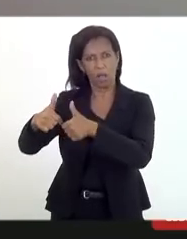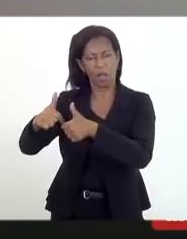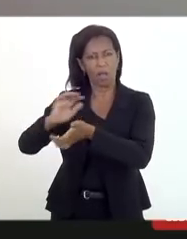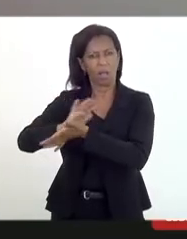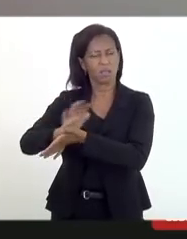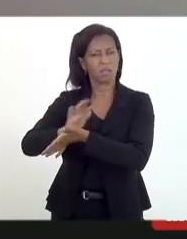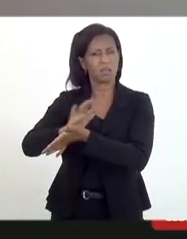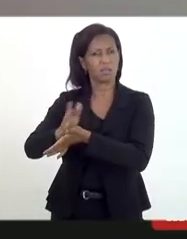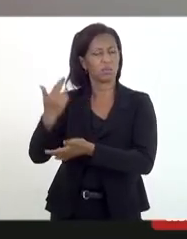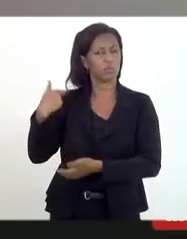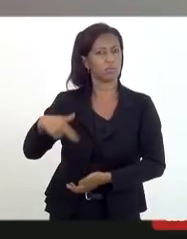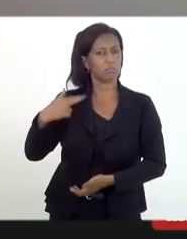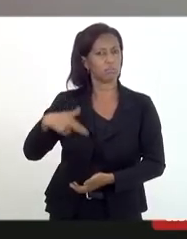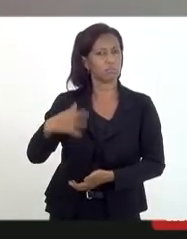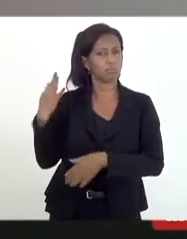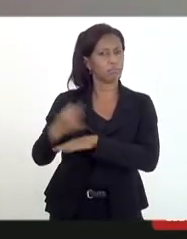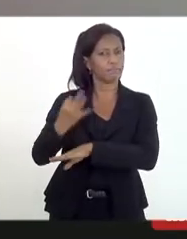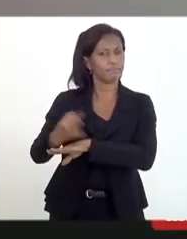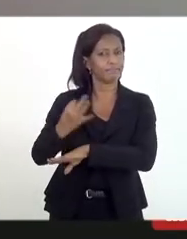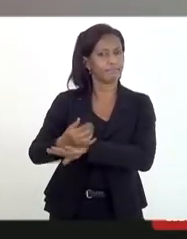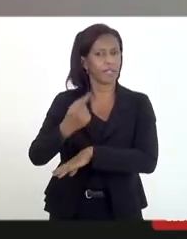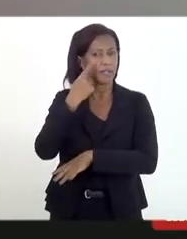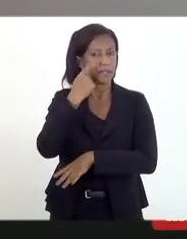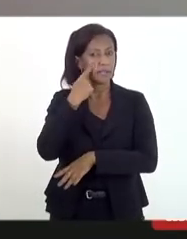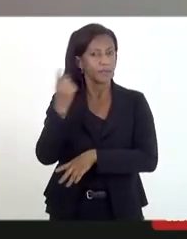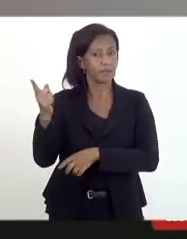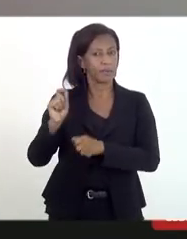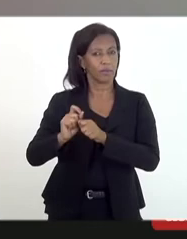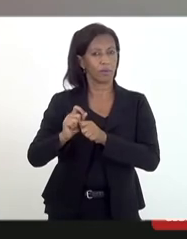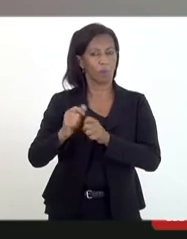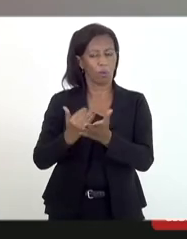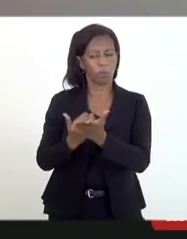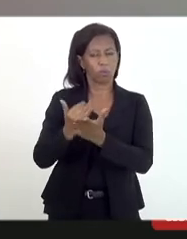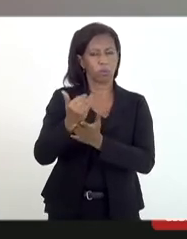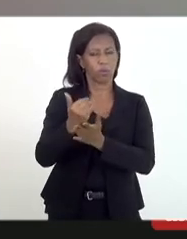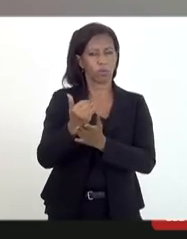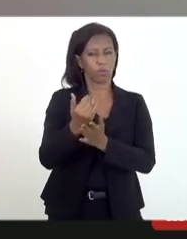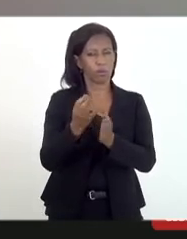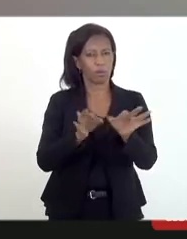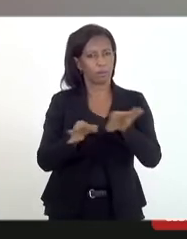constatamos que essa política veio sendo construída a partir de 2002.